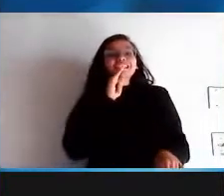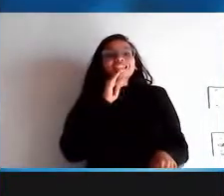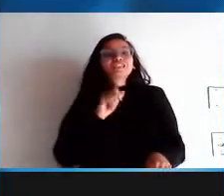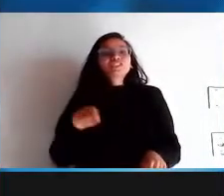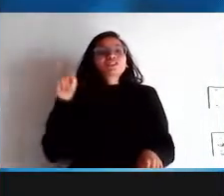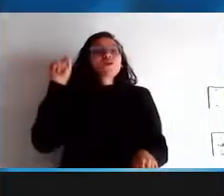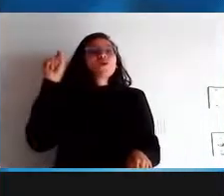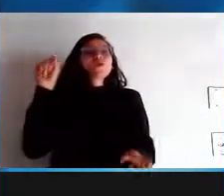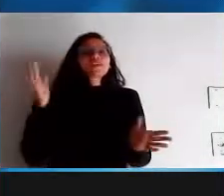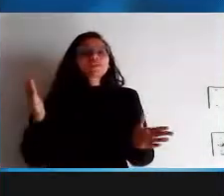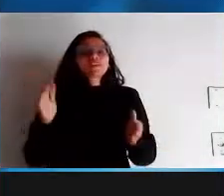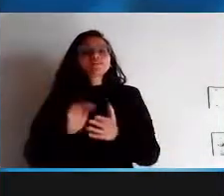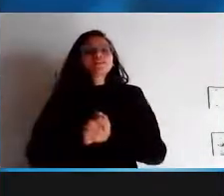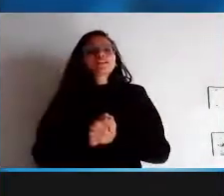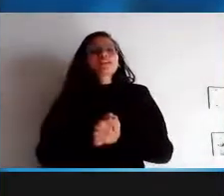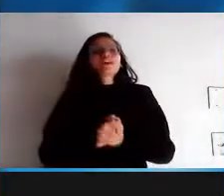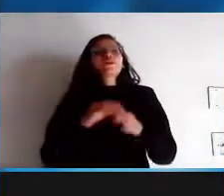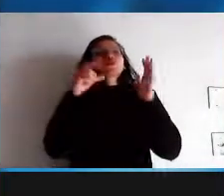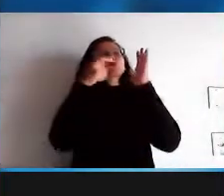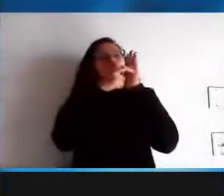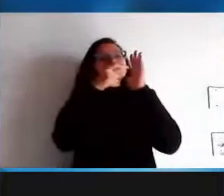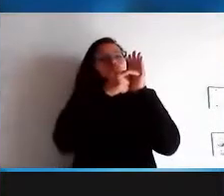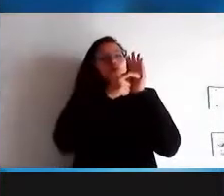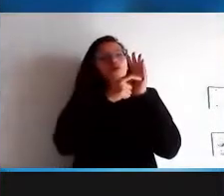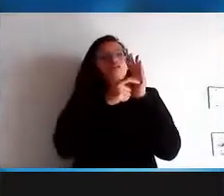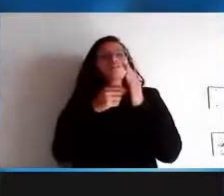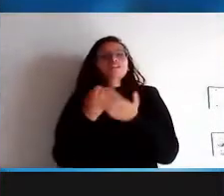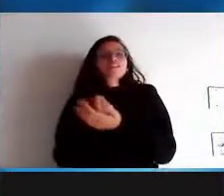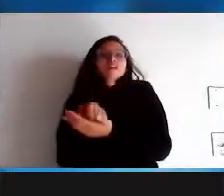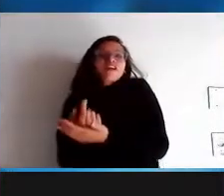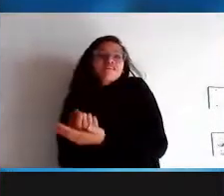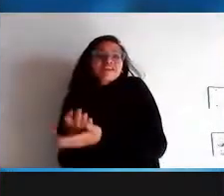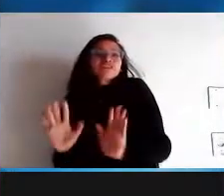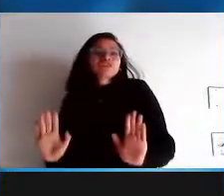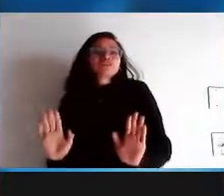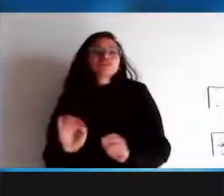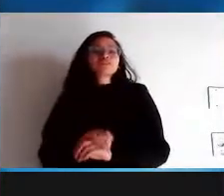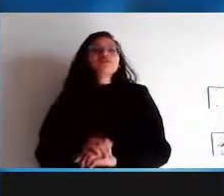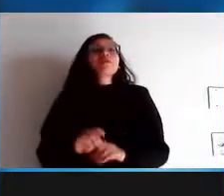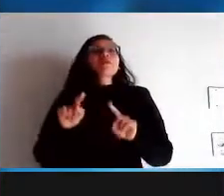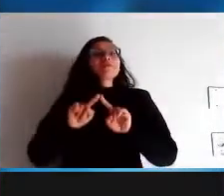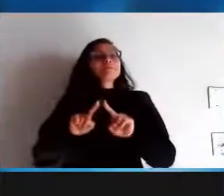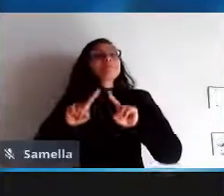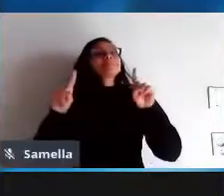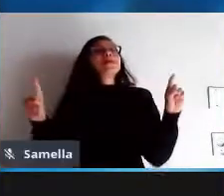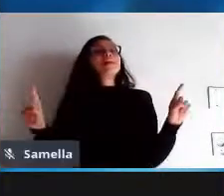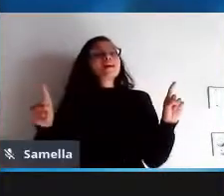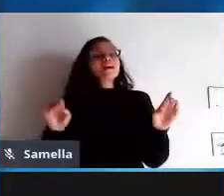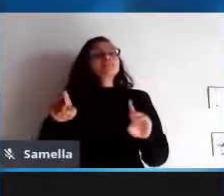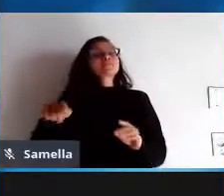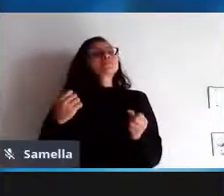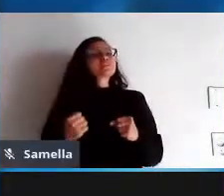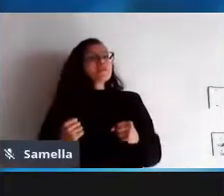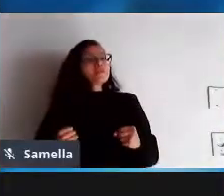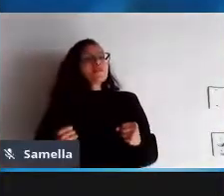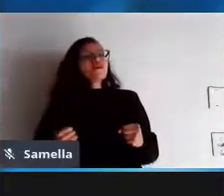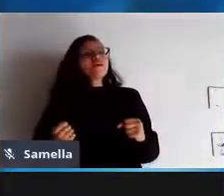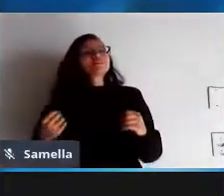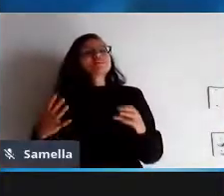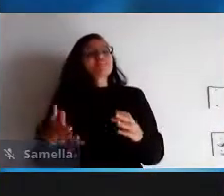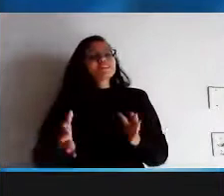isso quando o software não é vendido claro tá mas você pode ganhar dinheiro com isso agregando valor